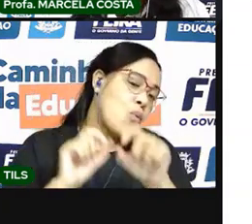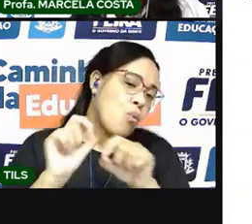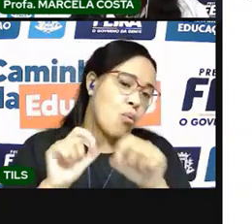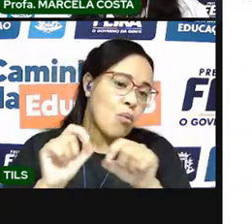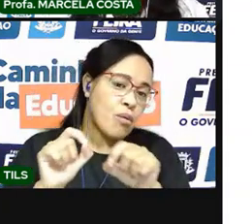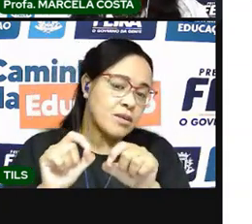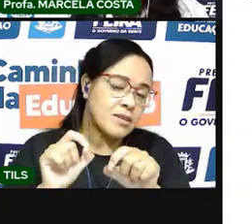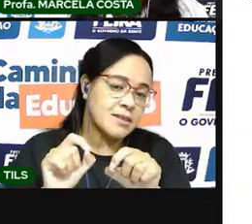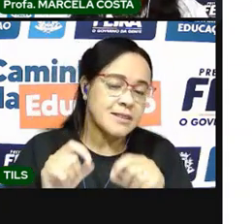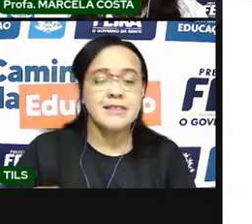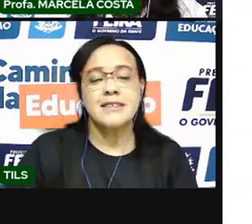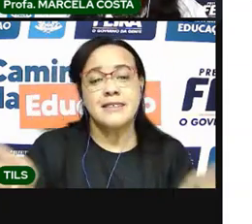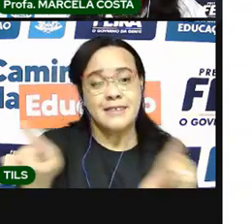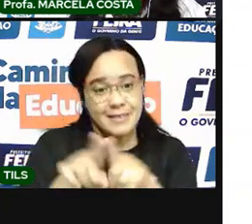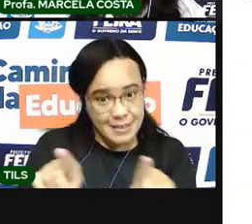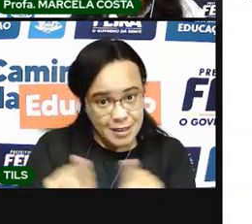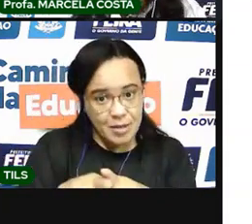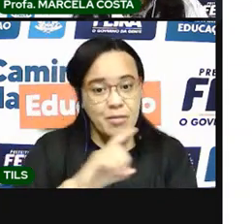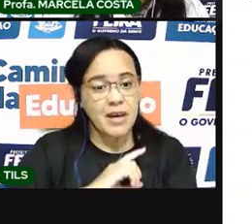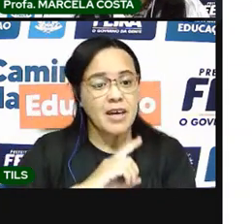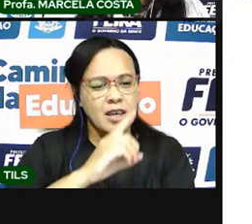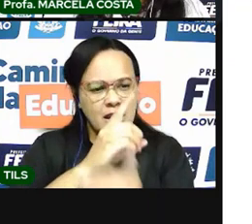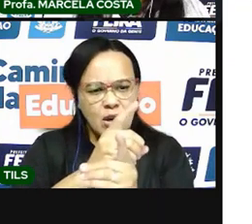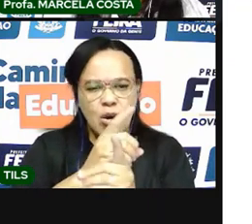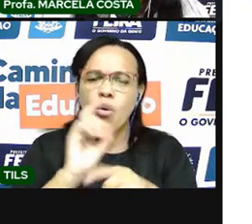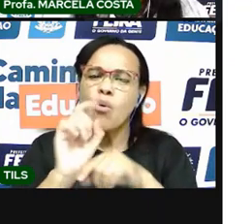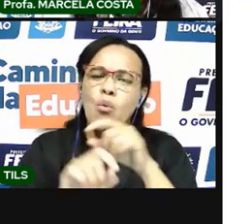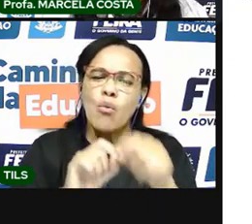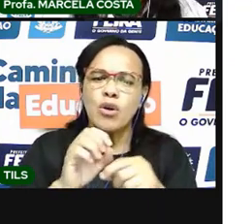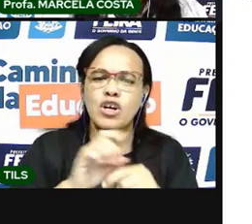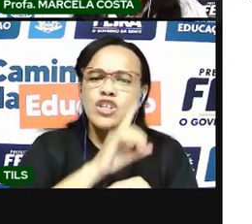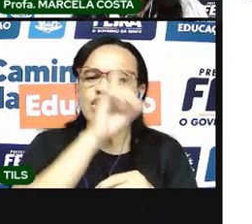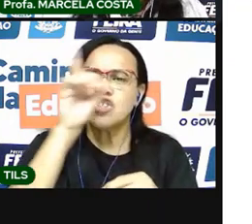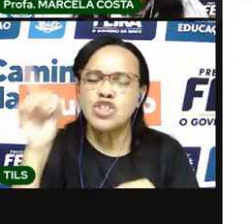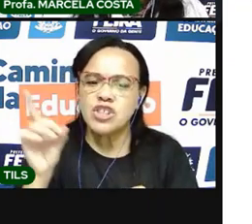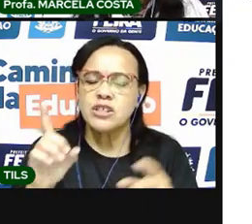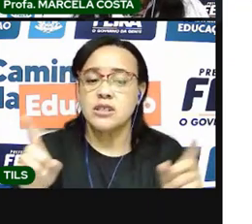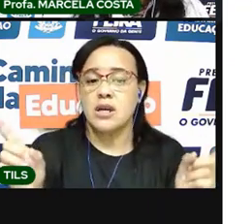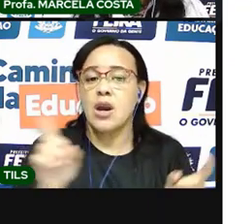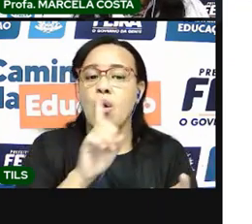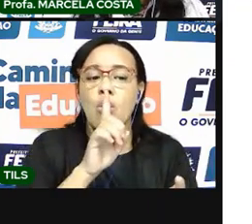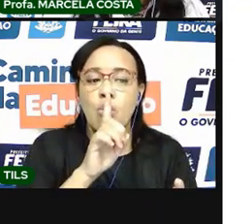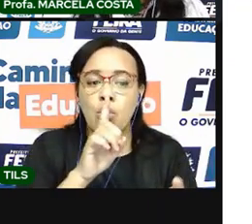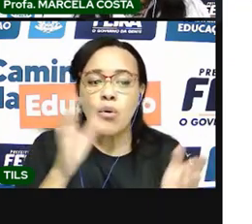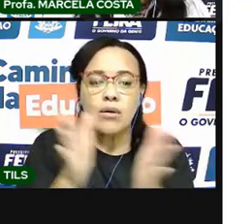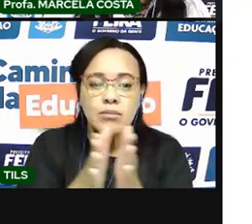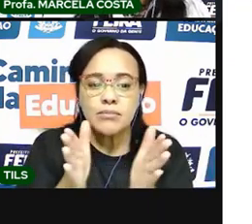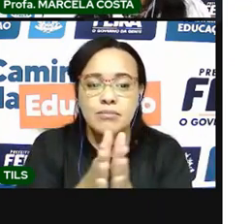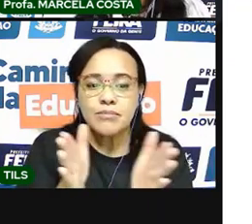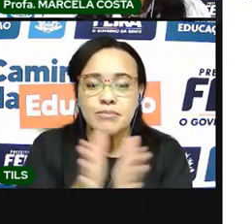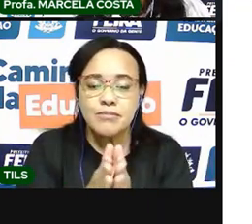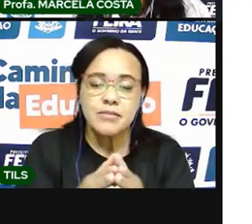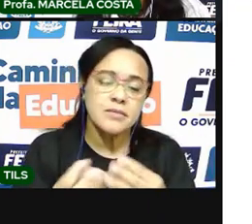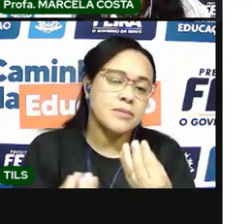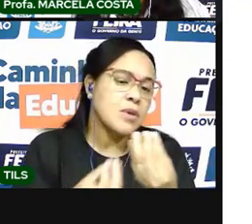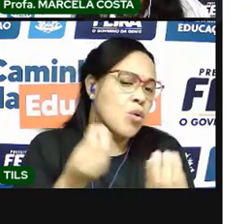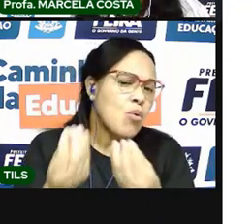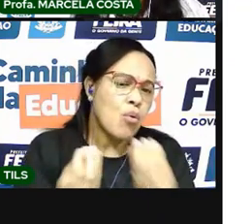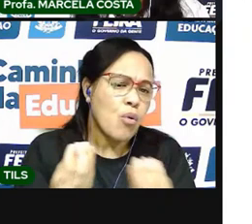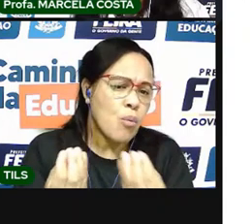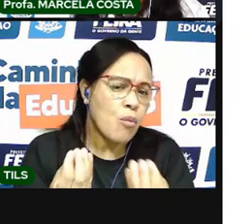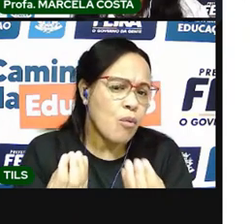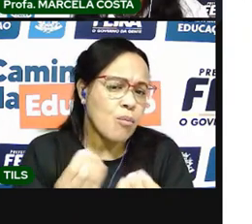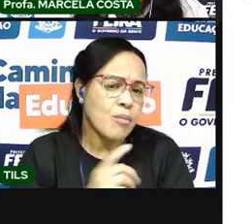Onde a gente pode encontrar ali no calendário, qual é a data do nosso aniversário. Onde a gente pode